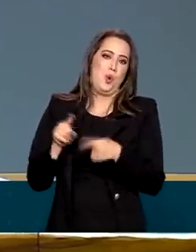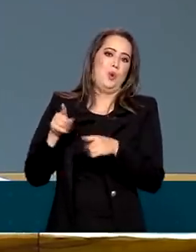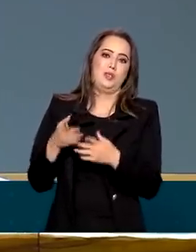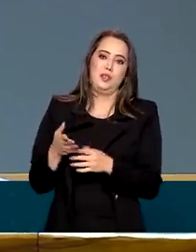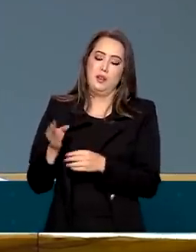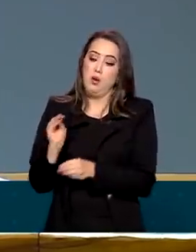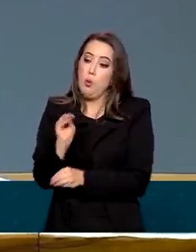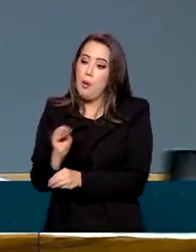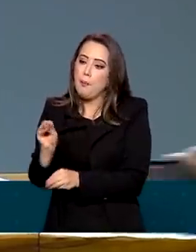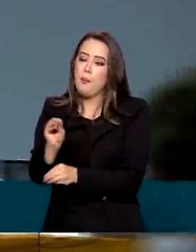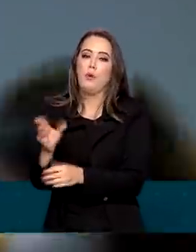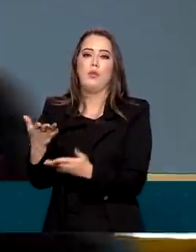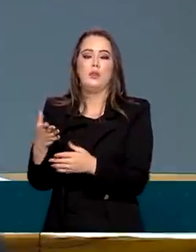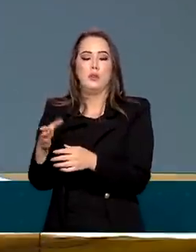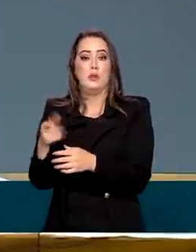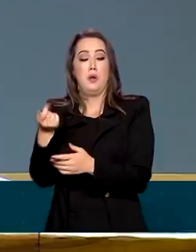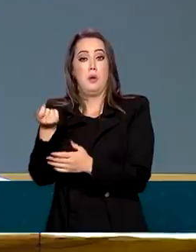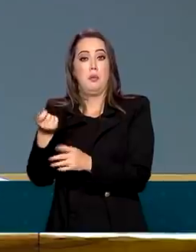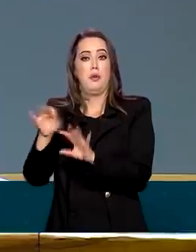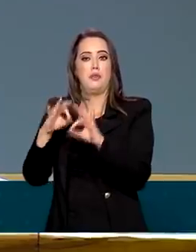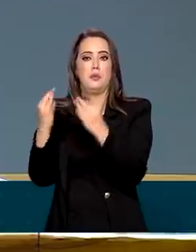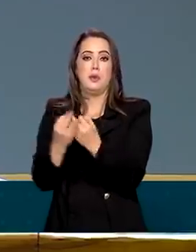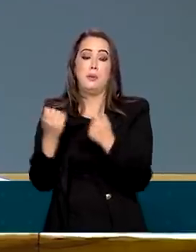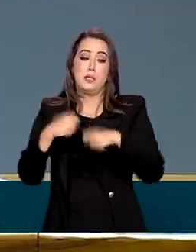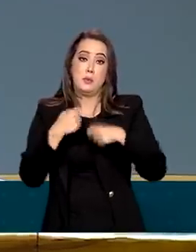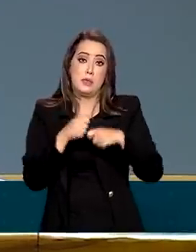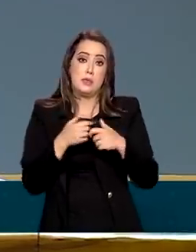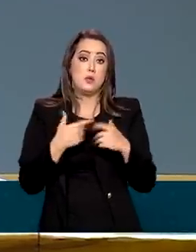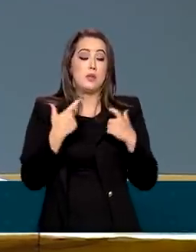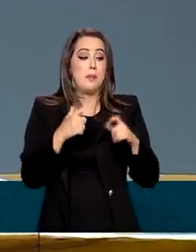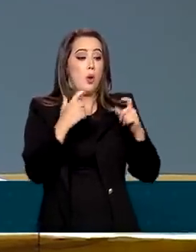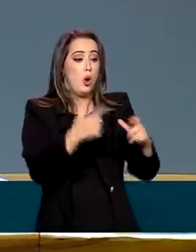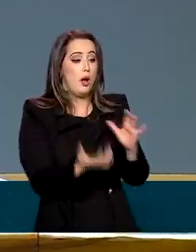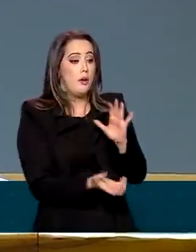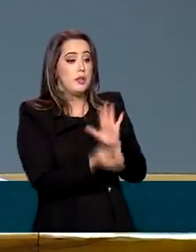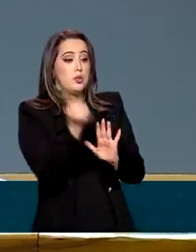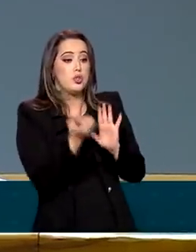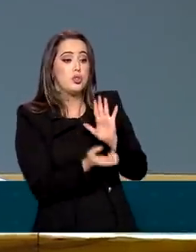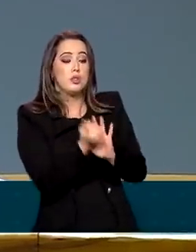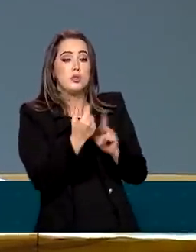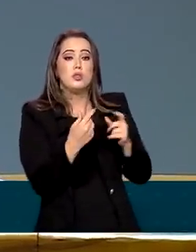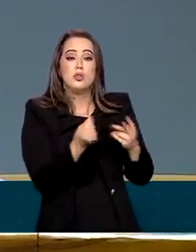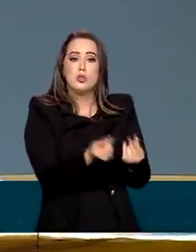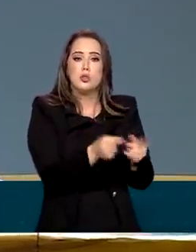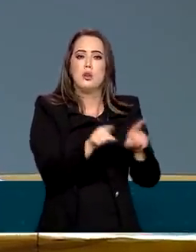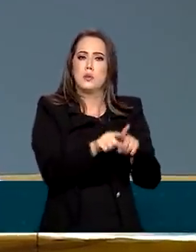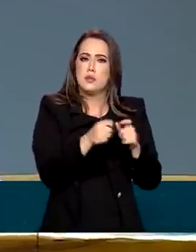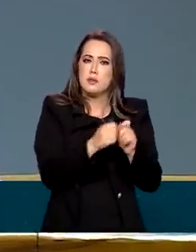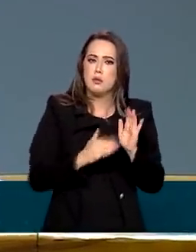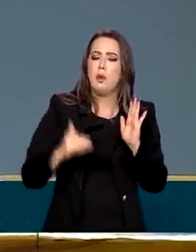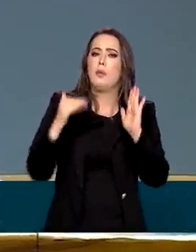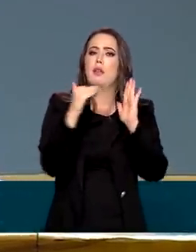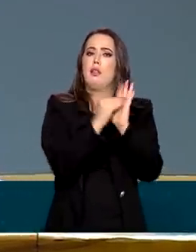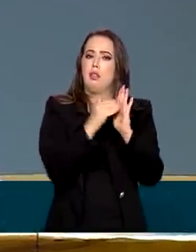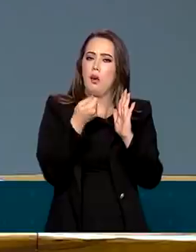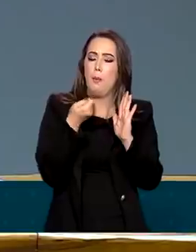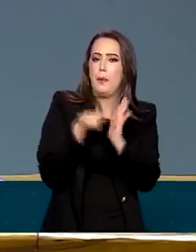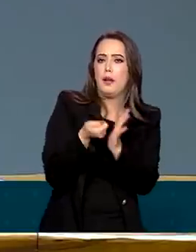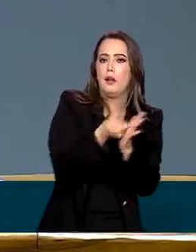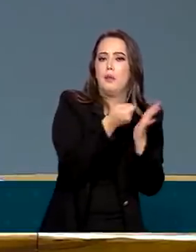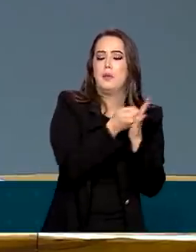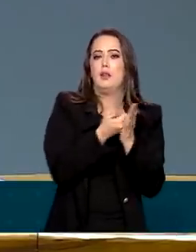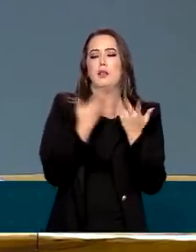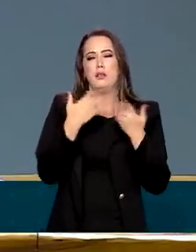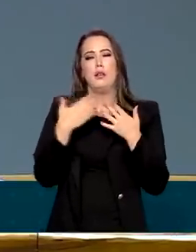Agora, eu quero o financiamento correto. eu quero cortar o subsídio, eu quero aumentar as reformas, que foi a lógica que nós